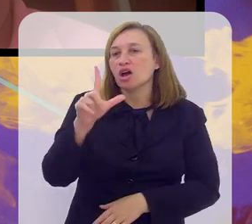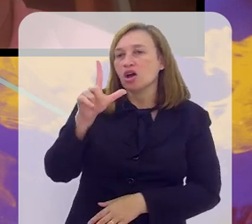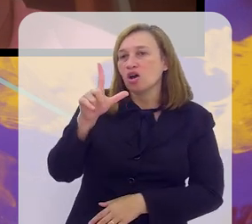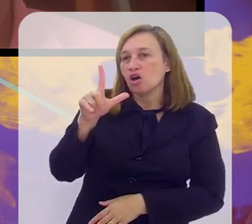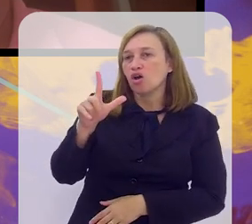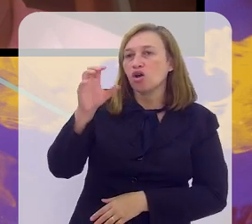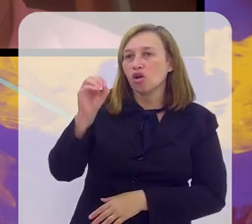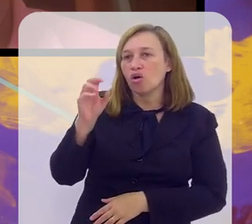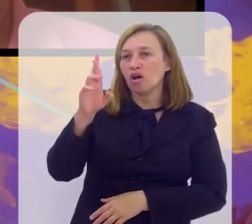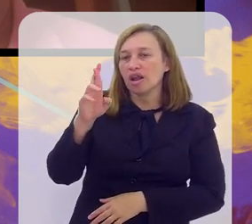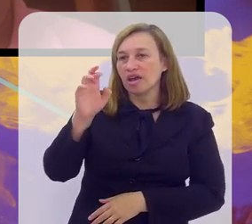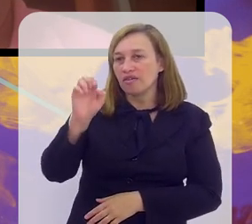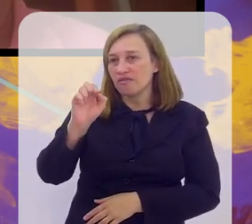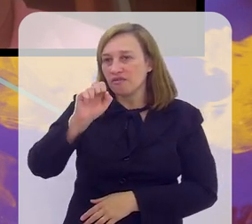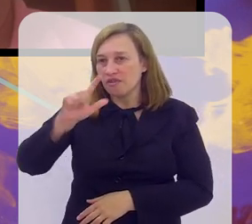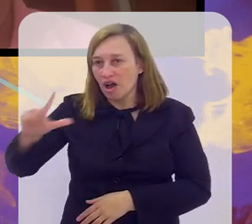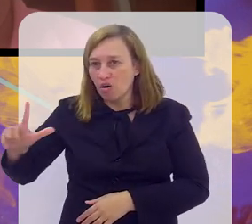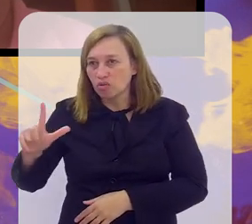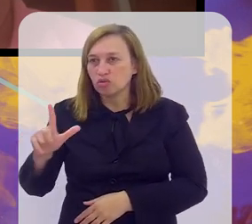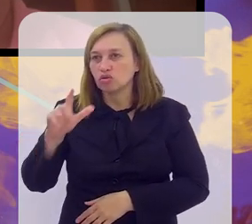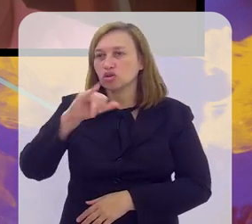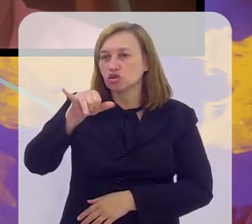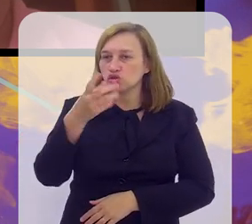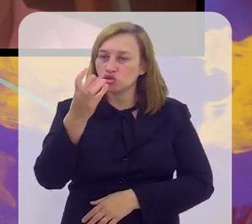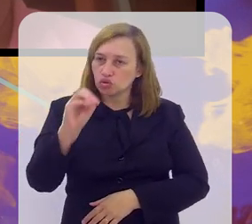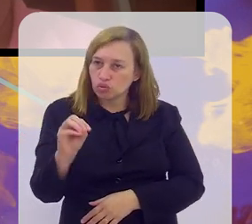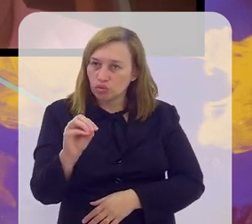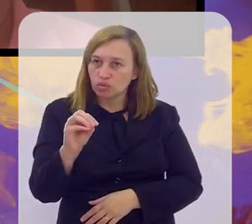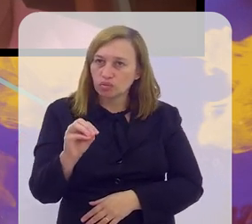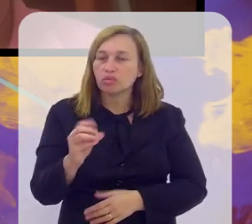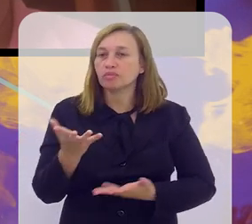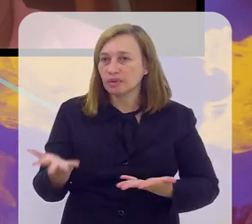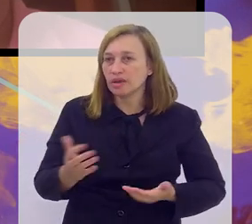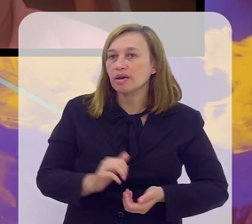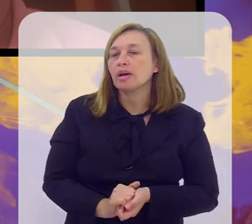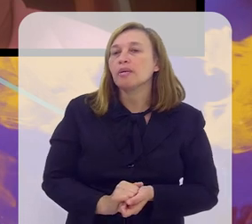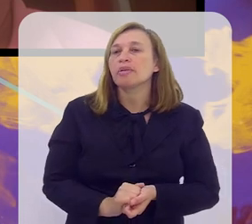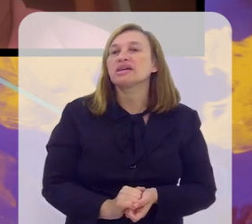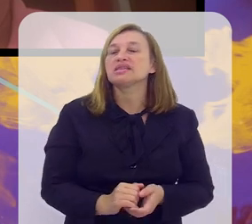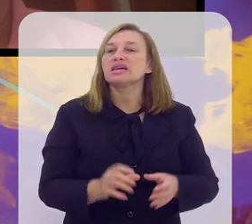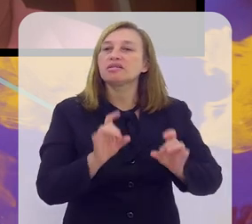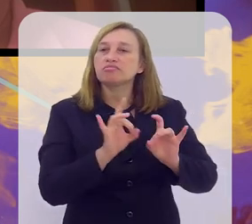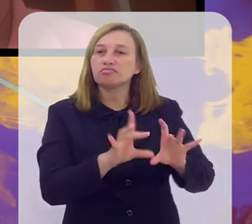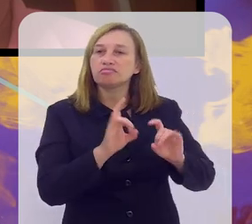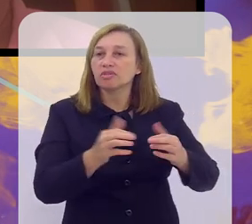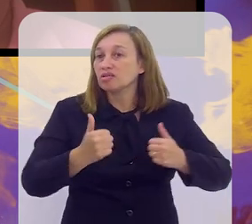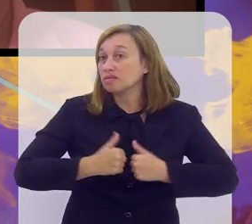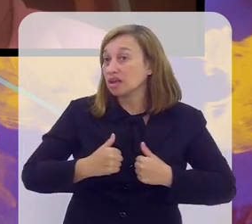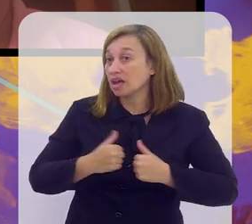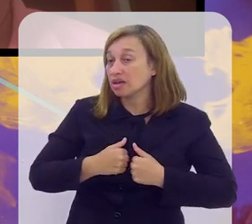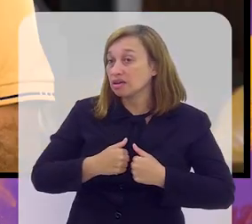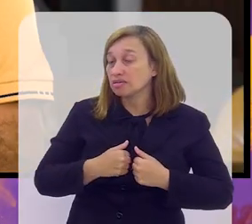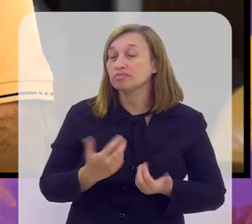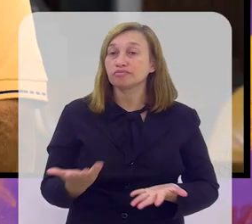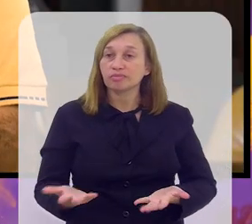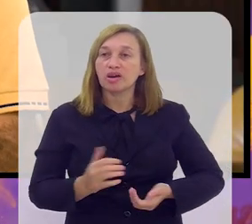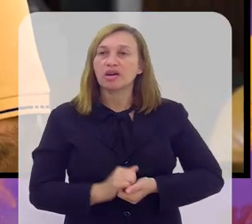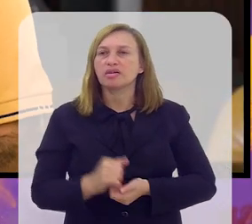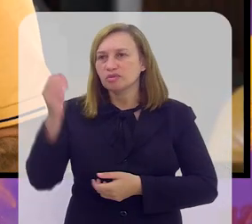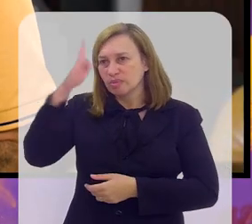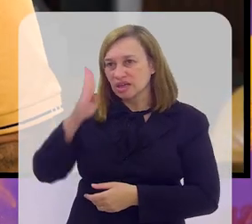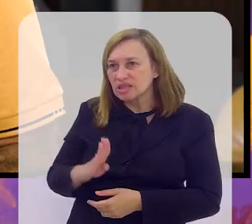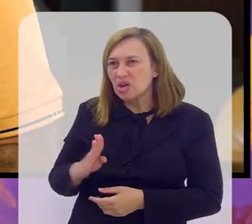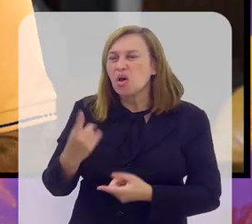não dar essa oportunidade ao Dorival Júnior para ser técnico da seleção brasileira? Por que